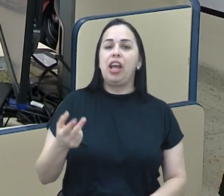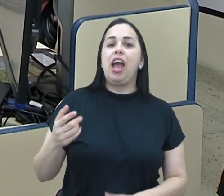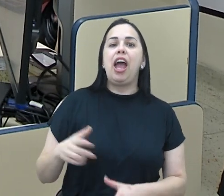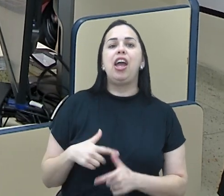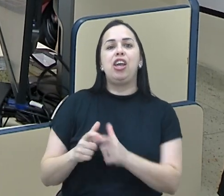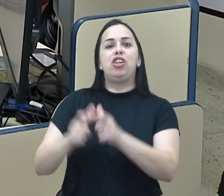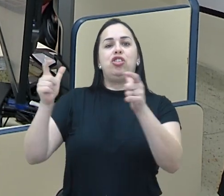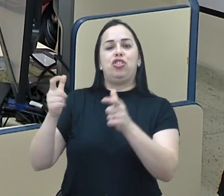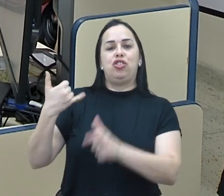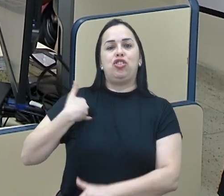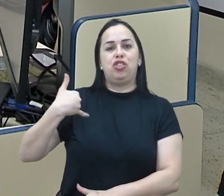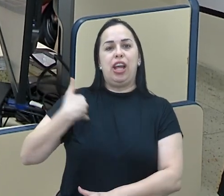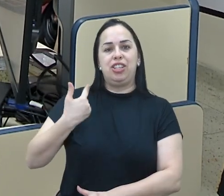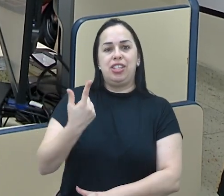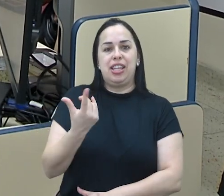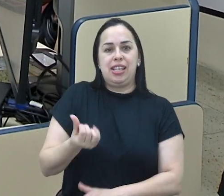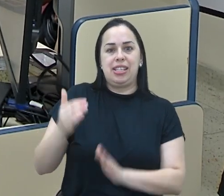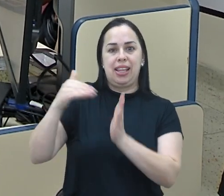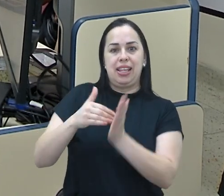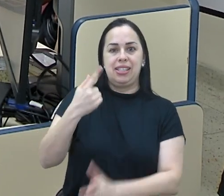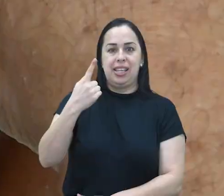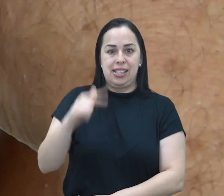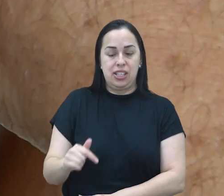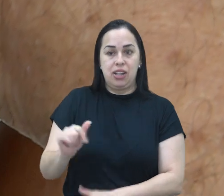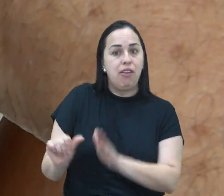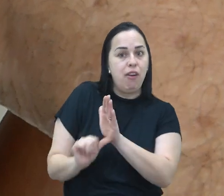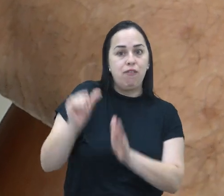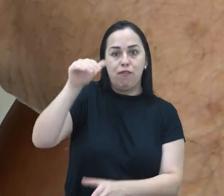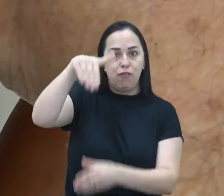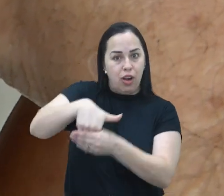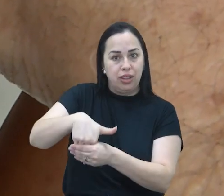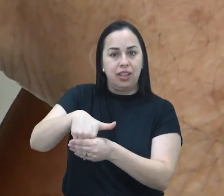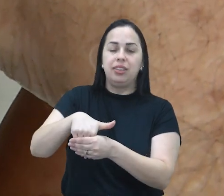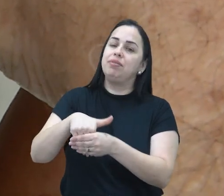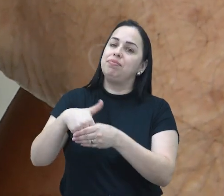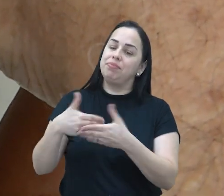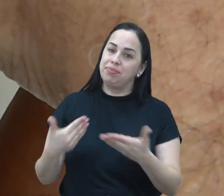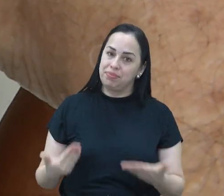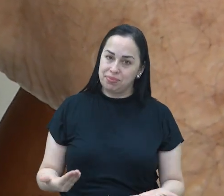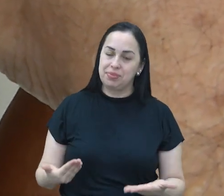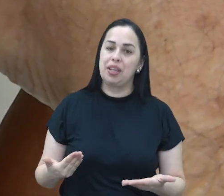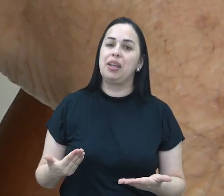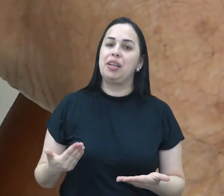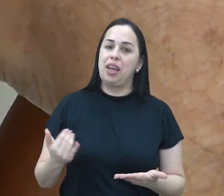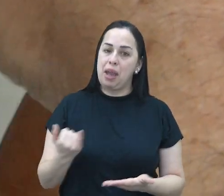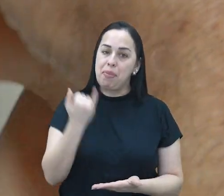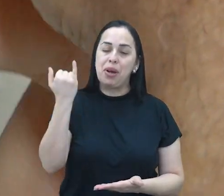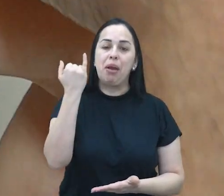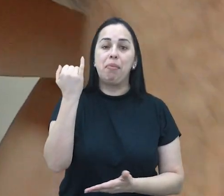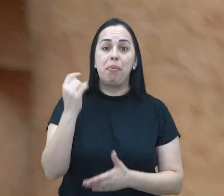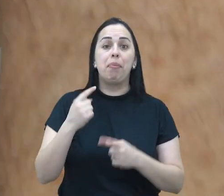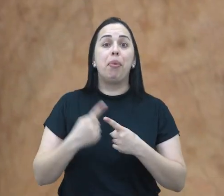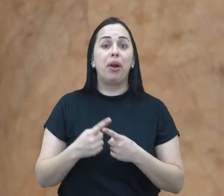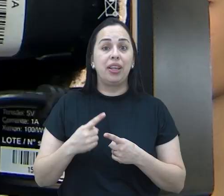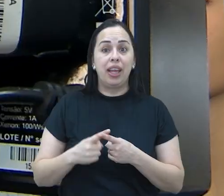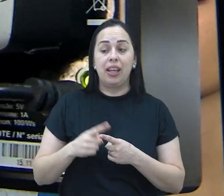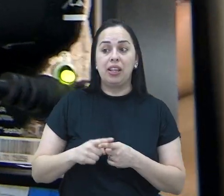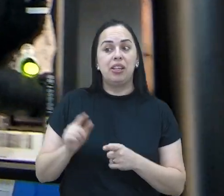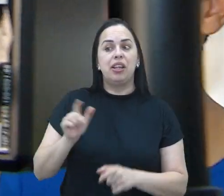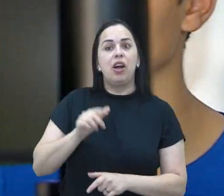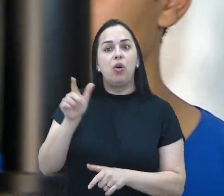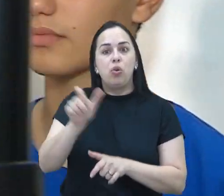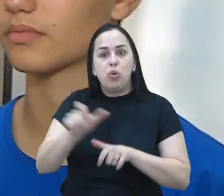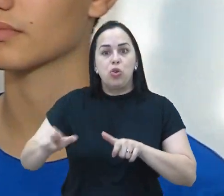17 anos que vão votar pela primeira vez. Um número considerável, já que neste ano a quantidade de